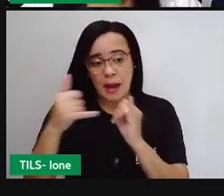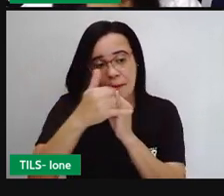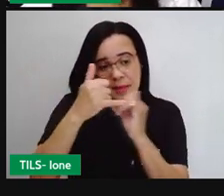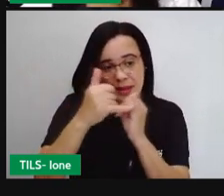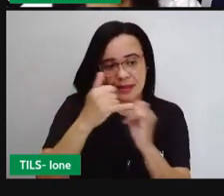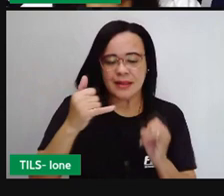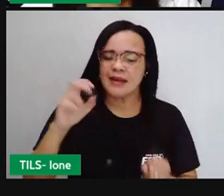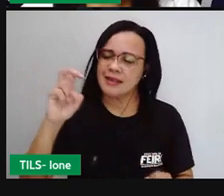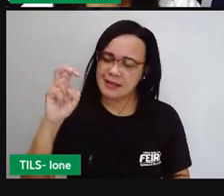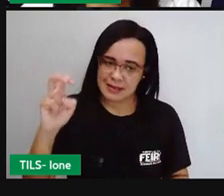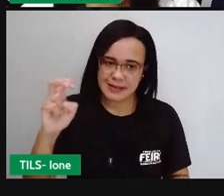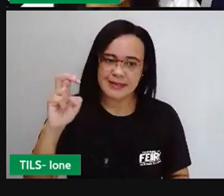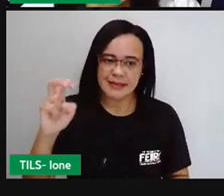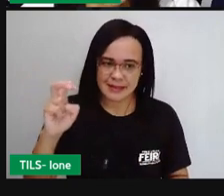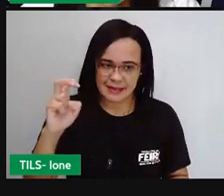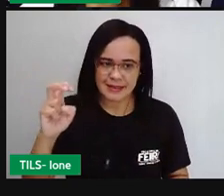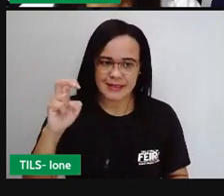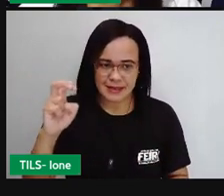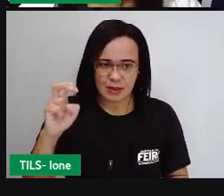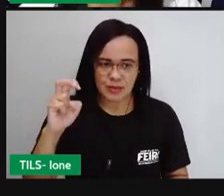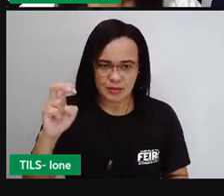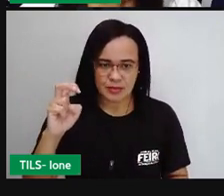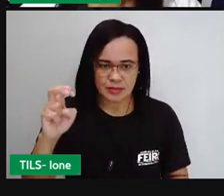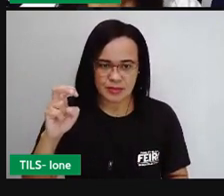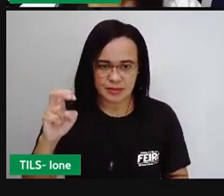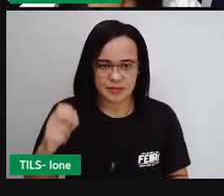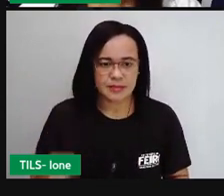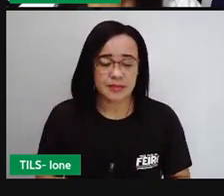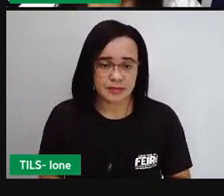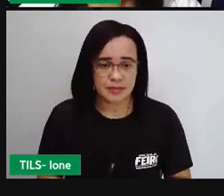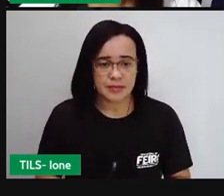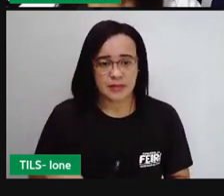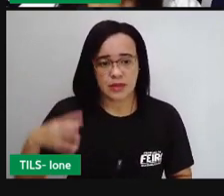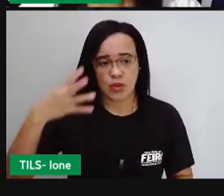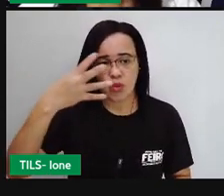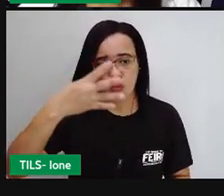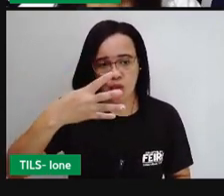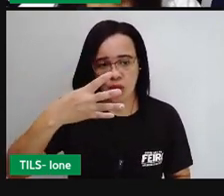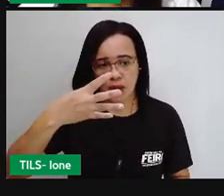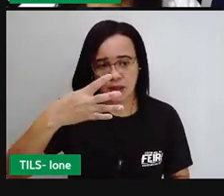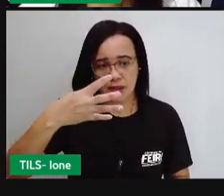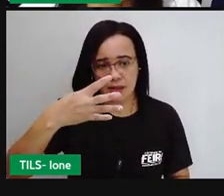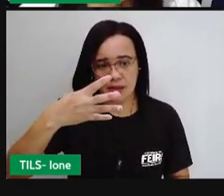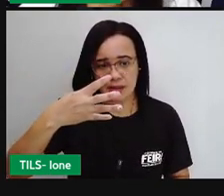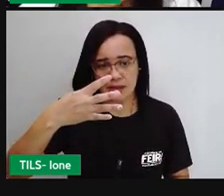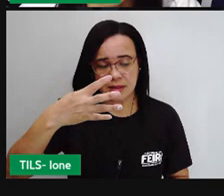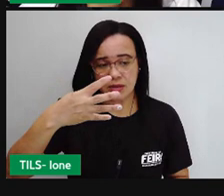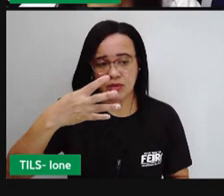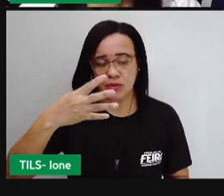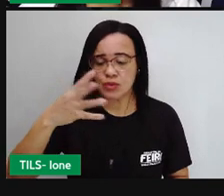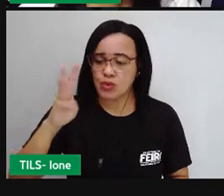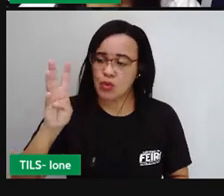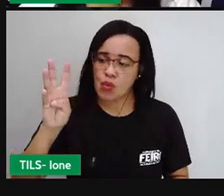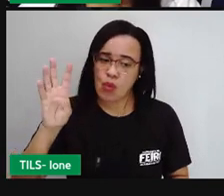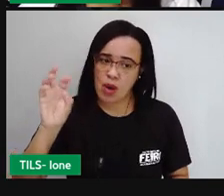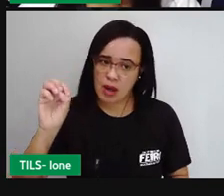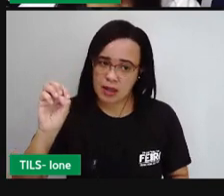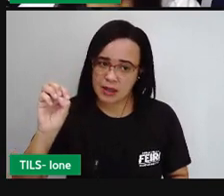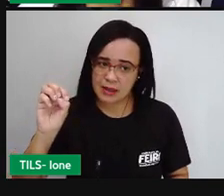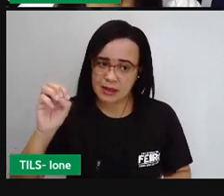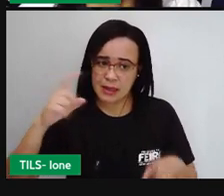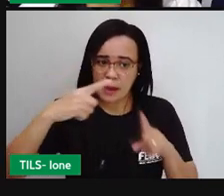10, qual é? 5. Então, quando eu falo em 4 dezenas mais meia dezena, qual é o número